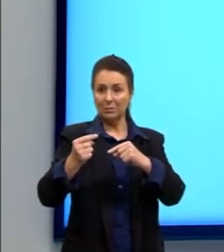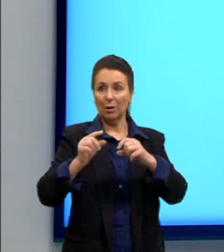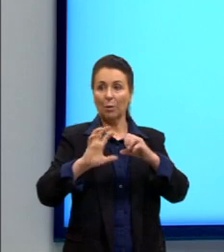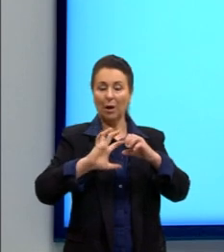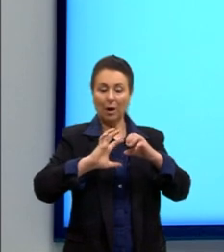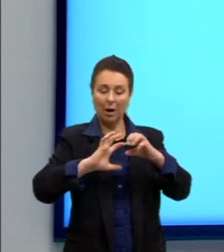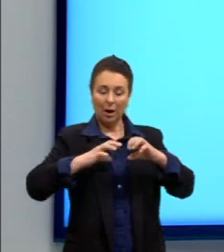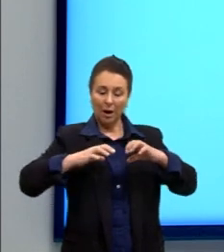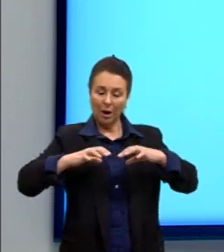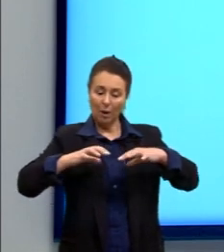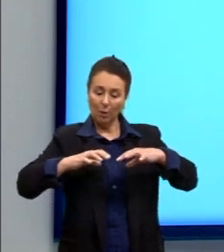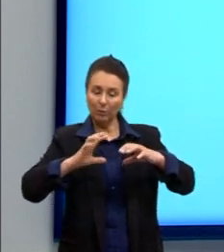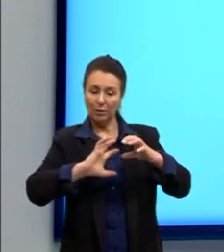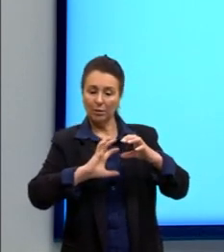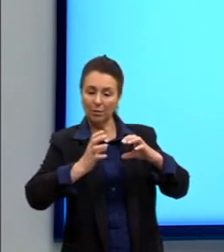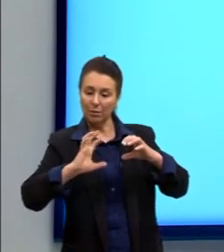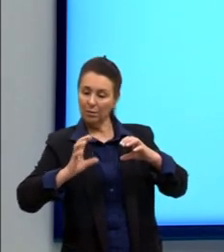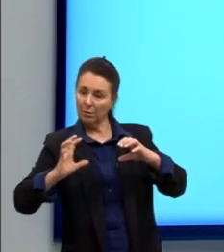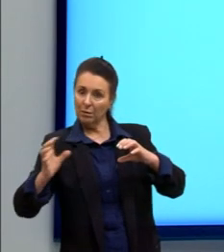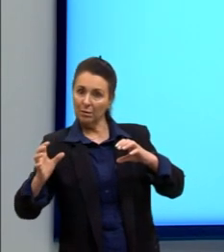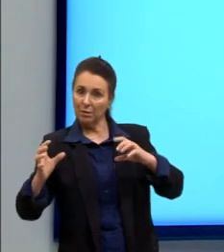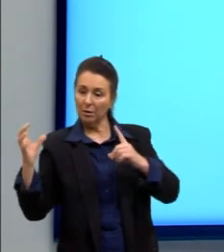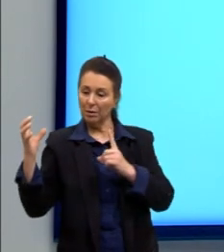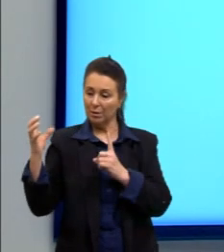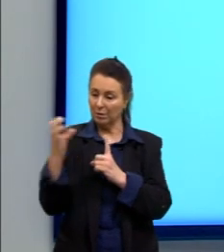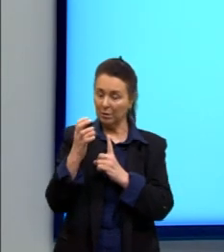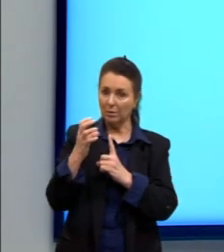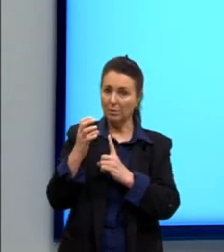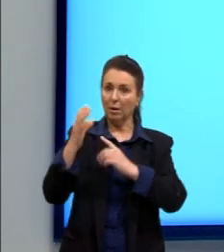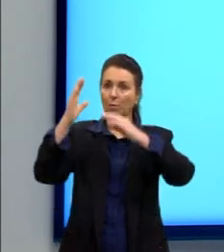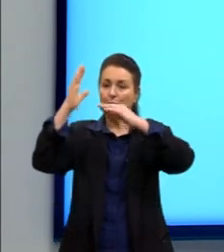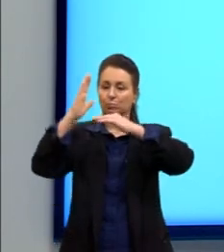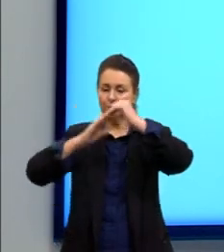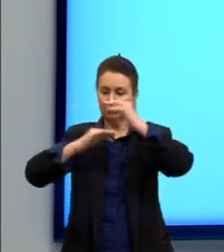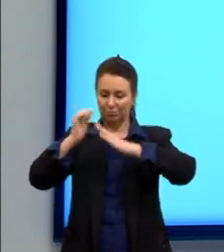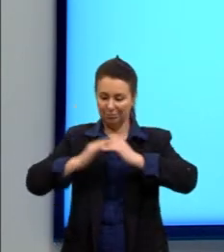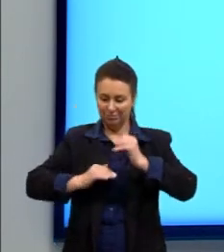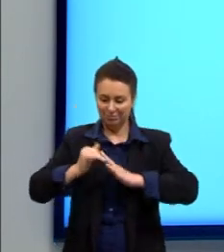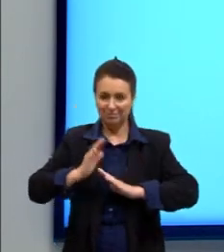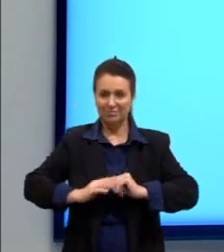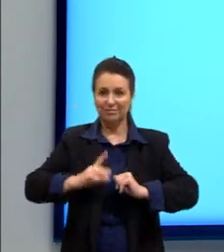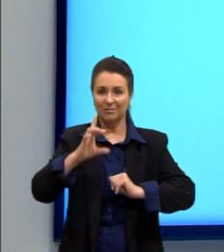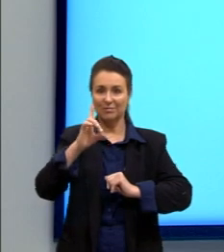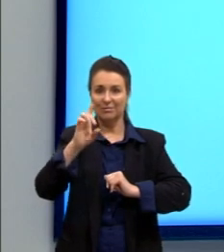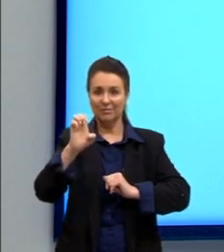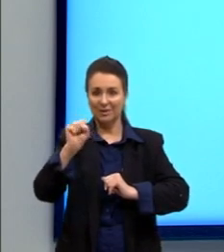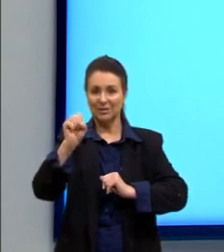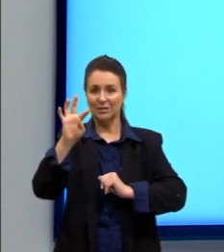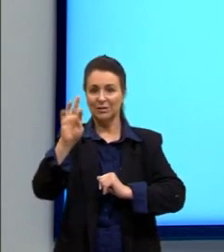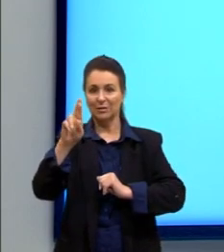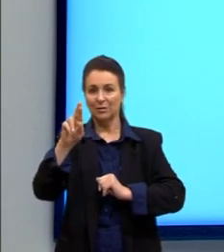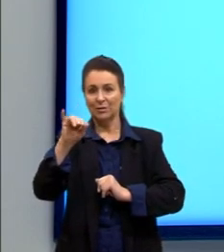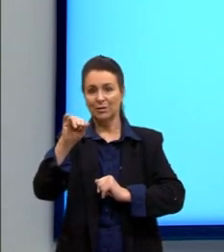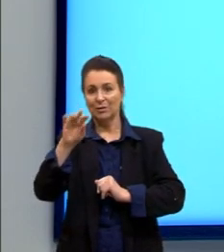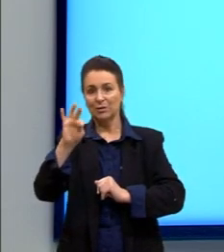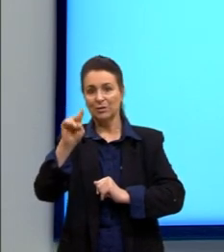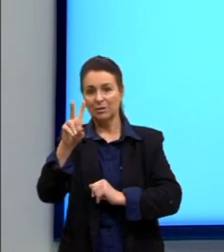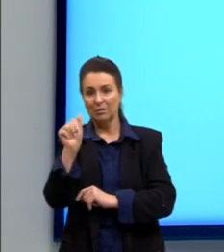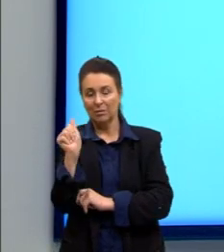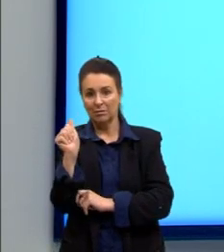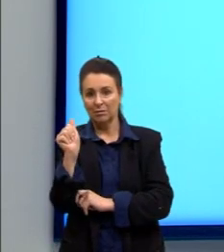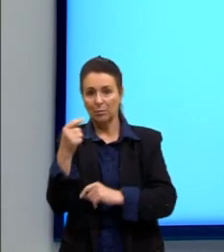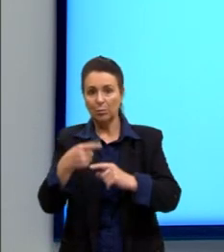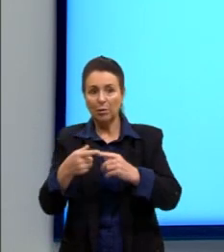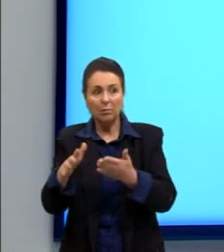E isso a gente chama de interferência destrutiva. Porque ela vai, então, basicamente, anular essas ondas e a gente vai